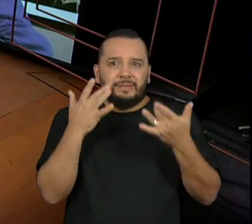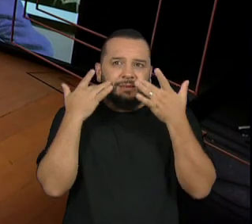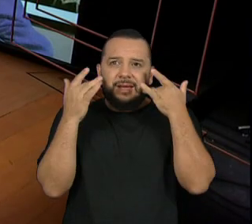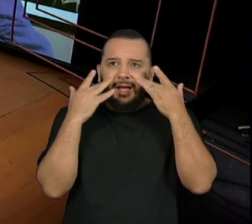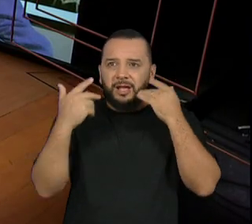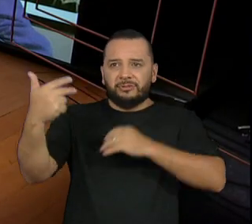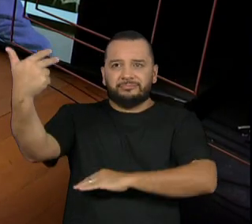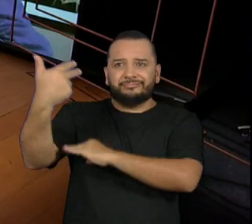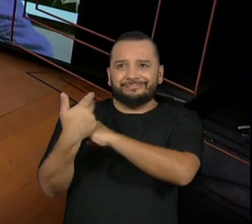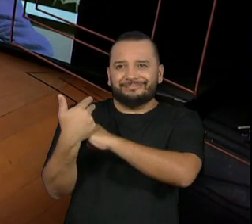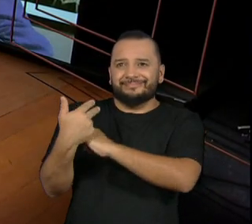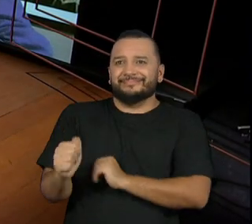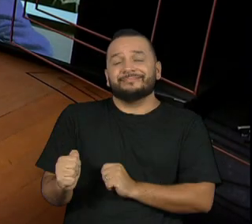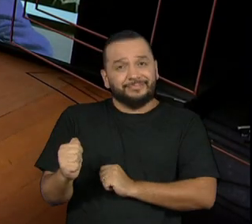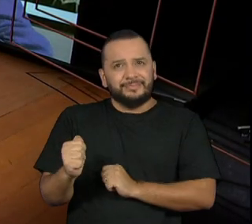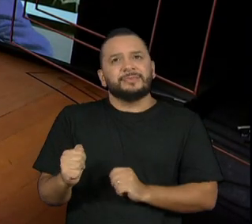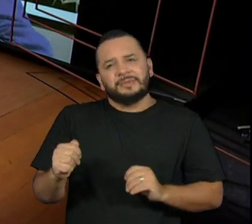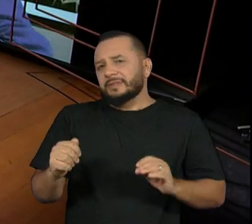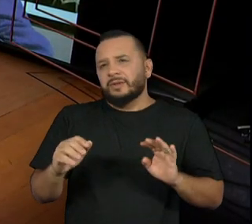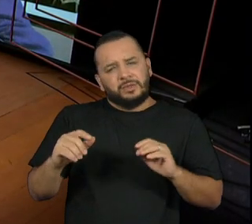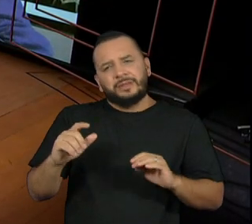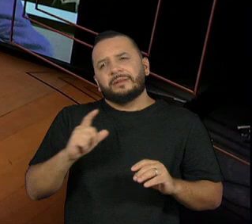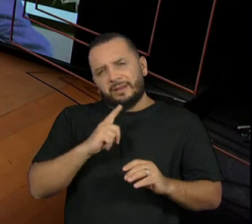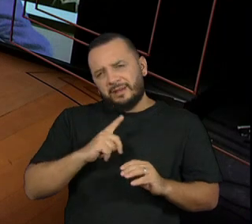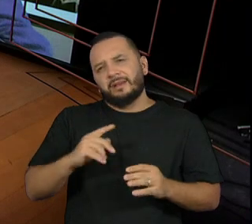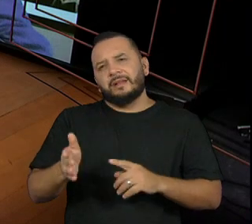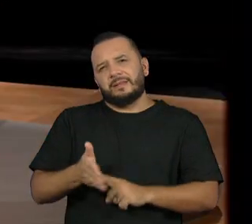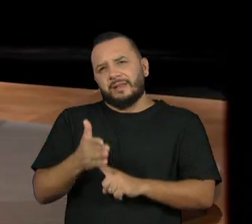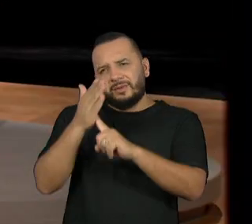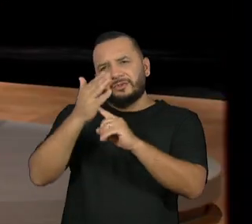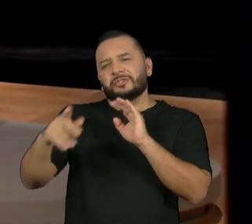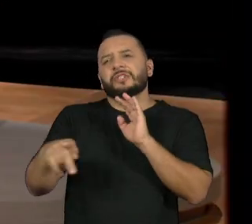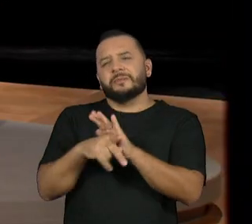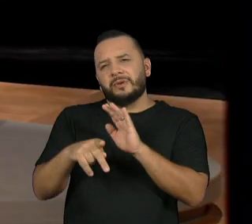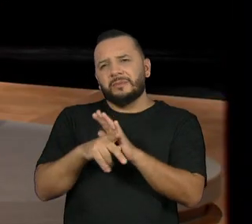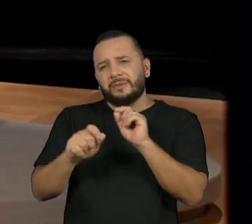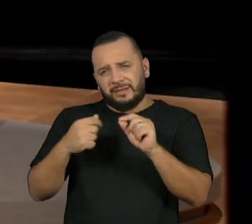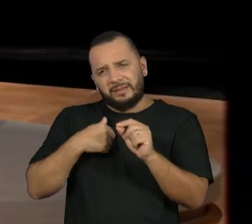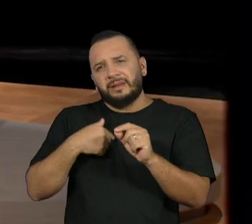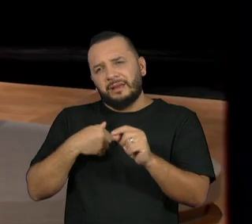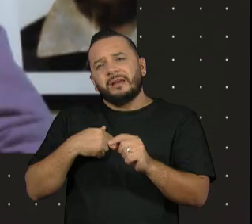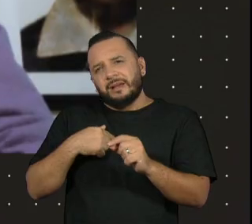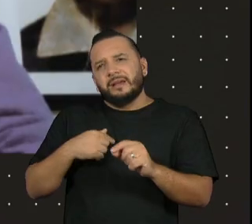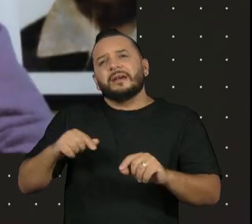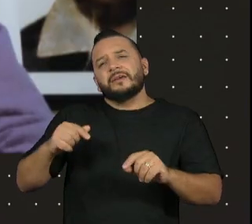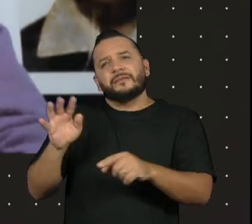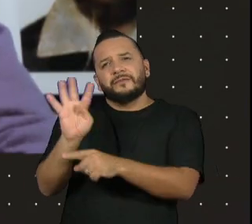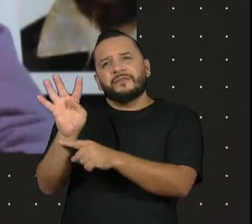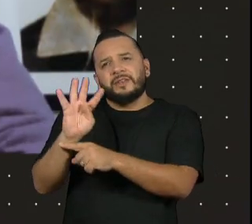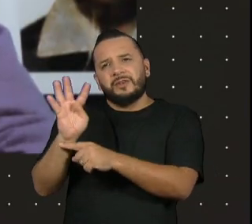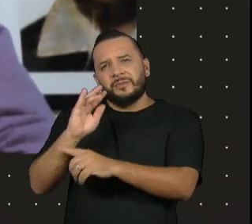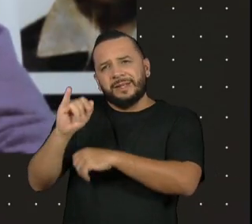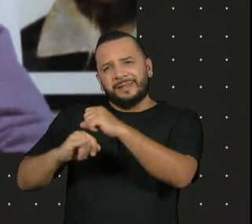e toda essa tecnologia do streaming, das coisas que estão rolando, também vai fazer isso. mas a experiência do